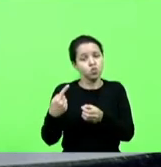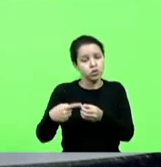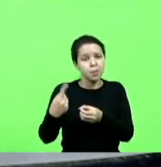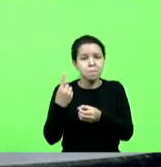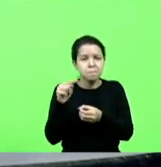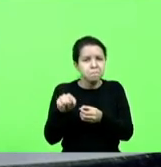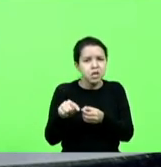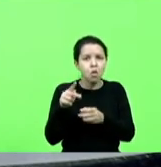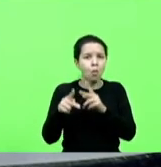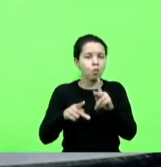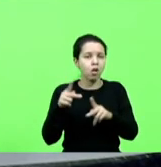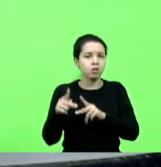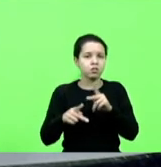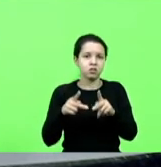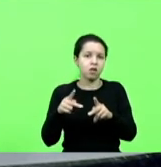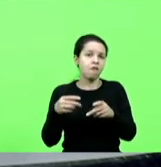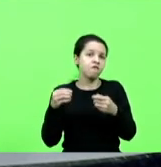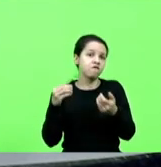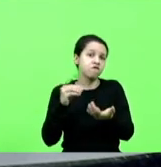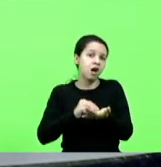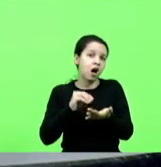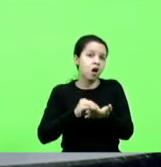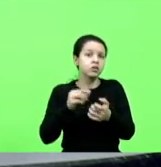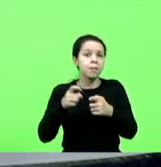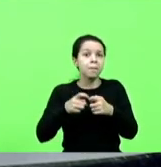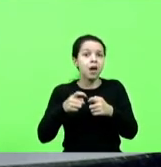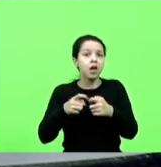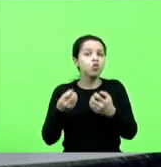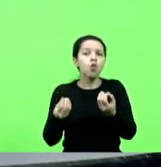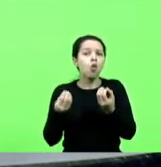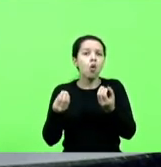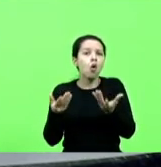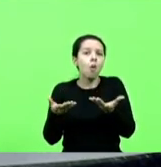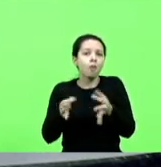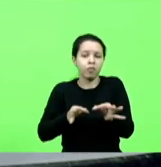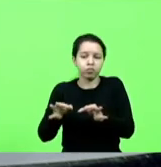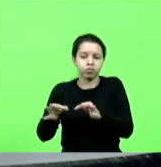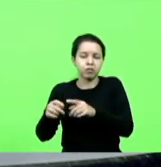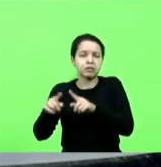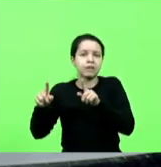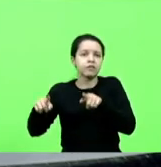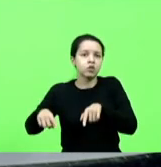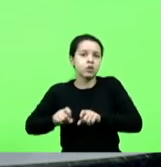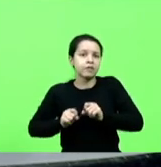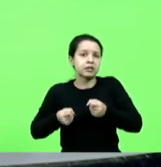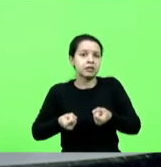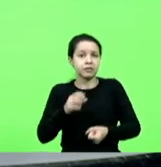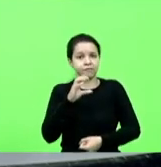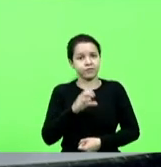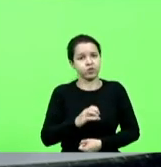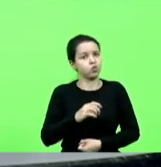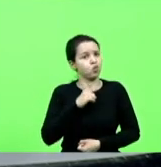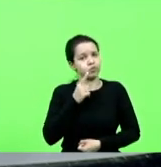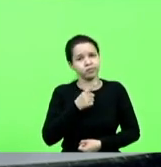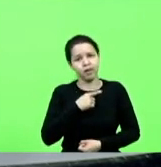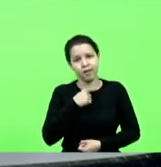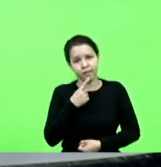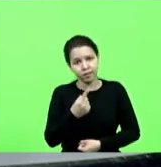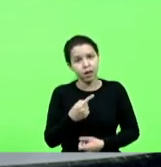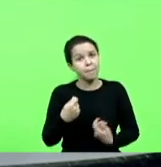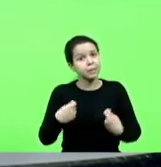habitantes, falta médico, senhor presidente, como é que vai instituir com os servidores a Defesa Civil? Ela precisa, então, ser